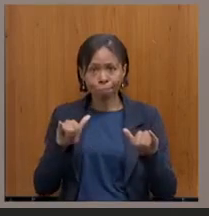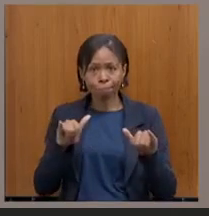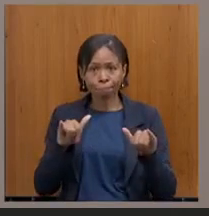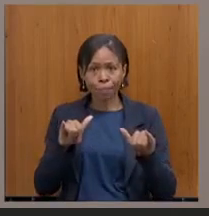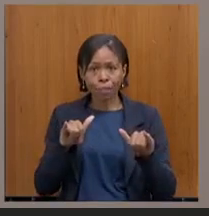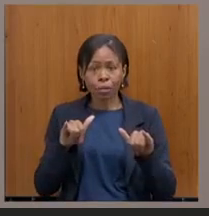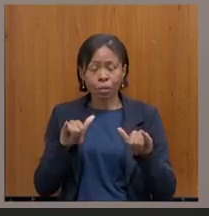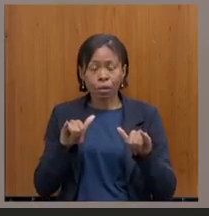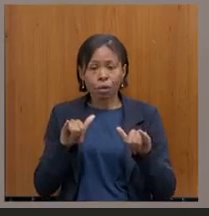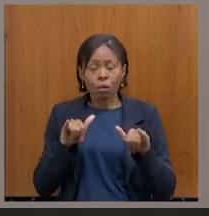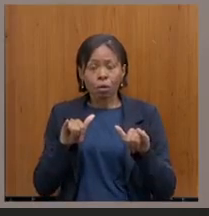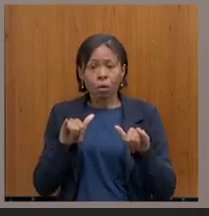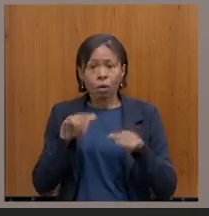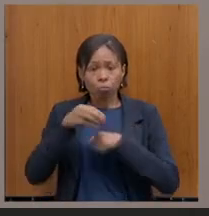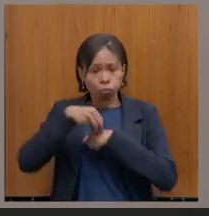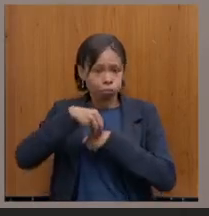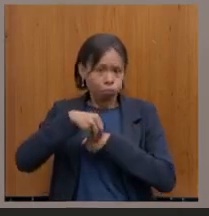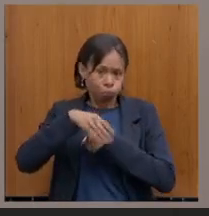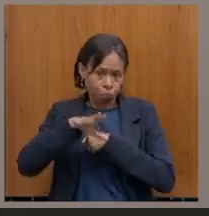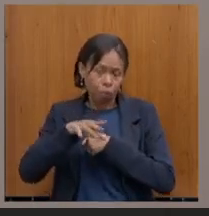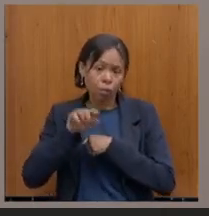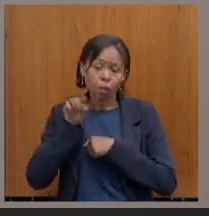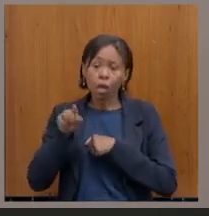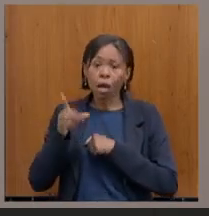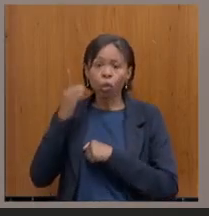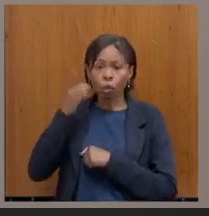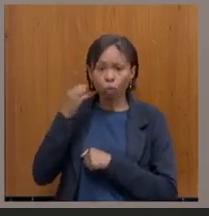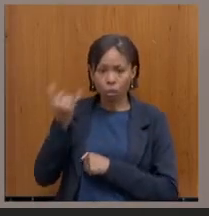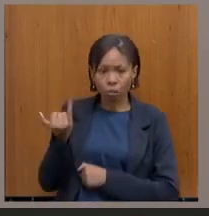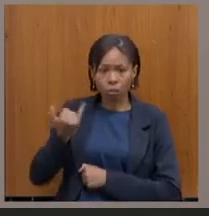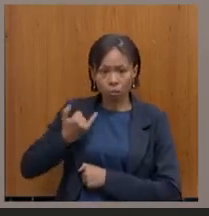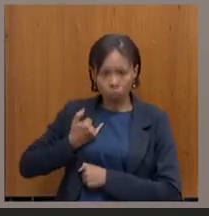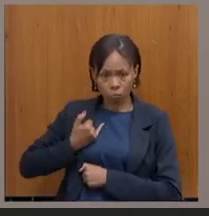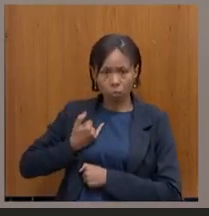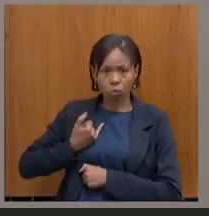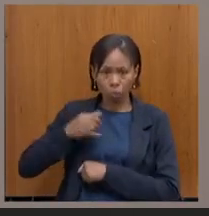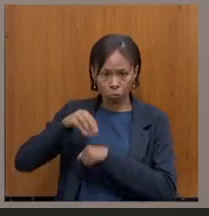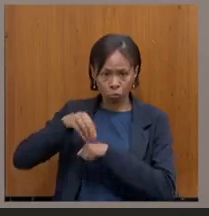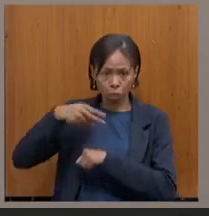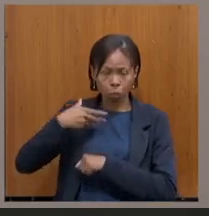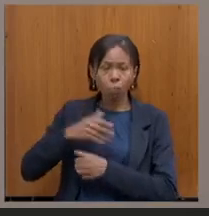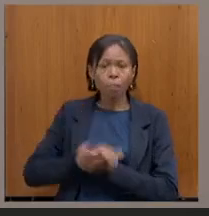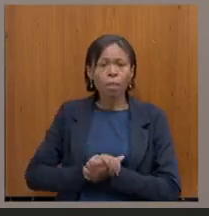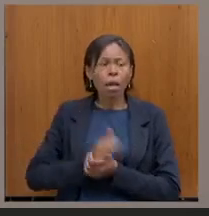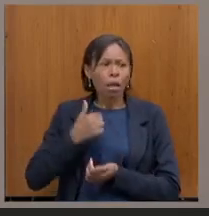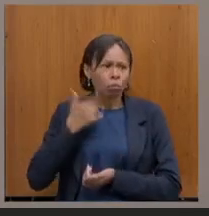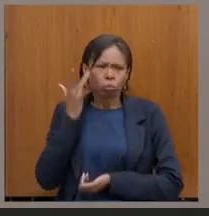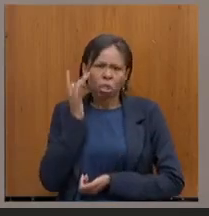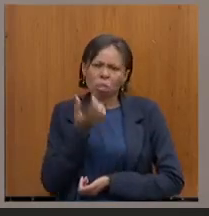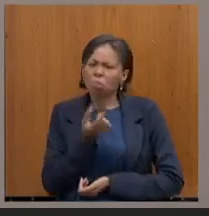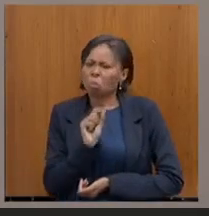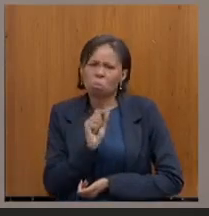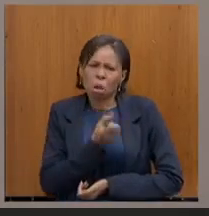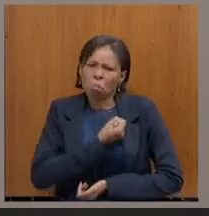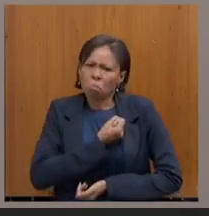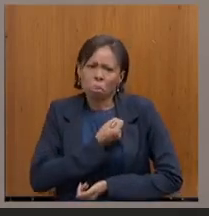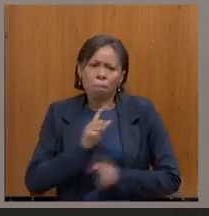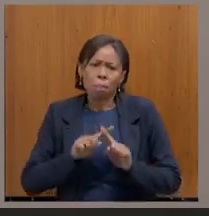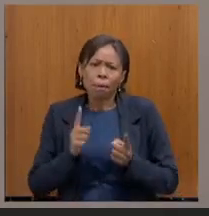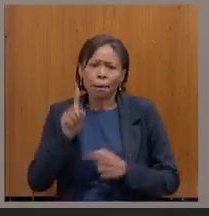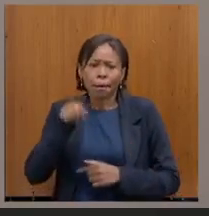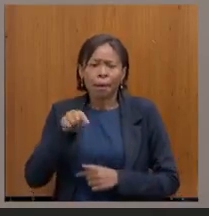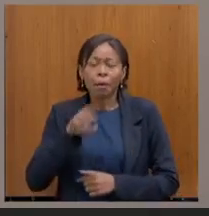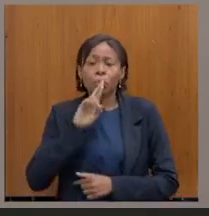eu compartilho, deputado, o que o senhor me passou, eu só não tenho o número do que é, mas é uma resposta